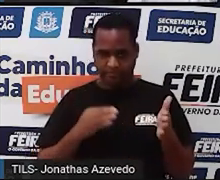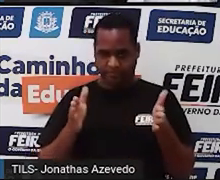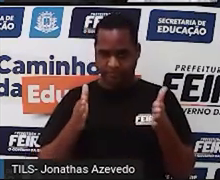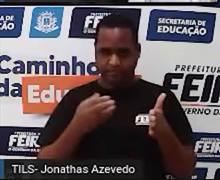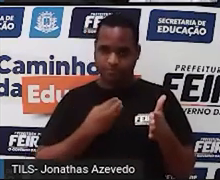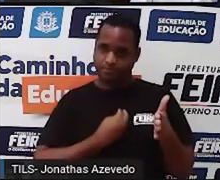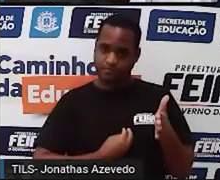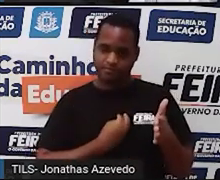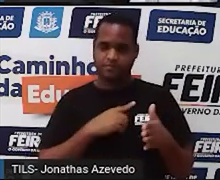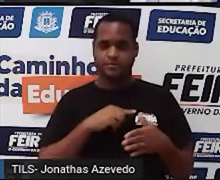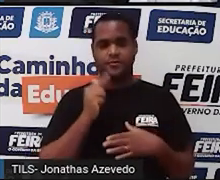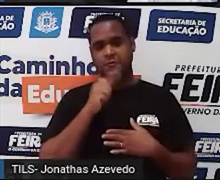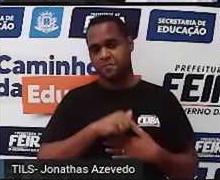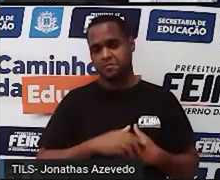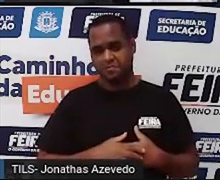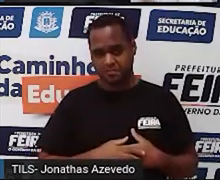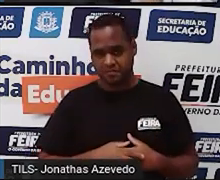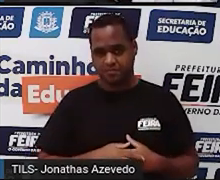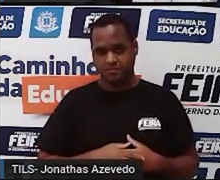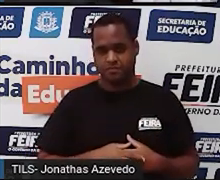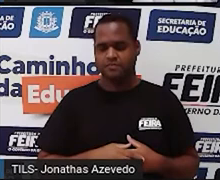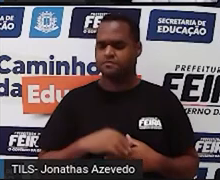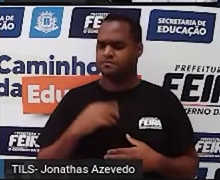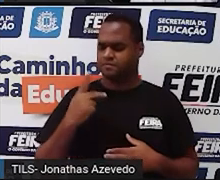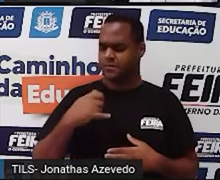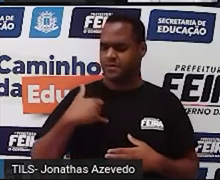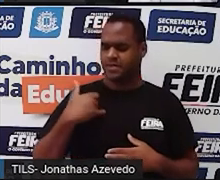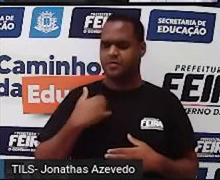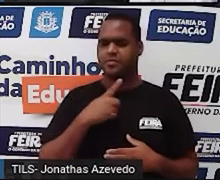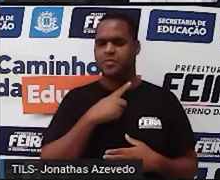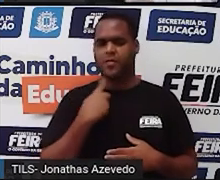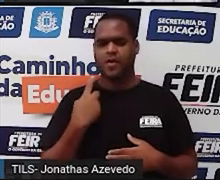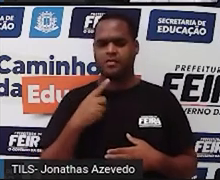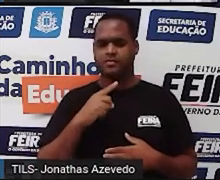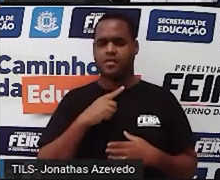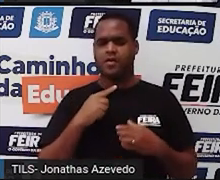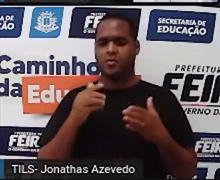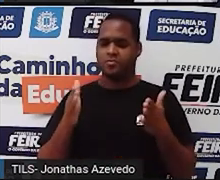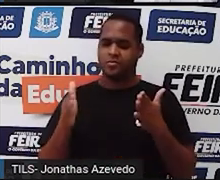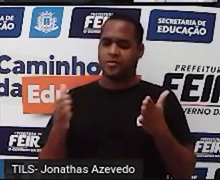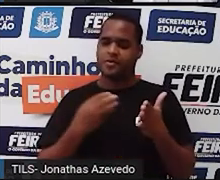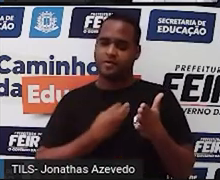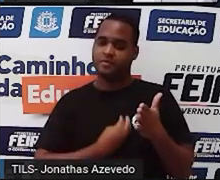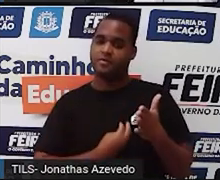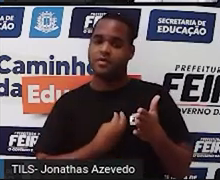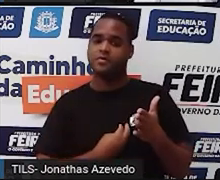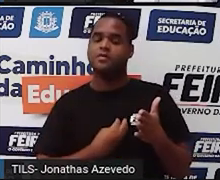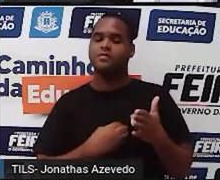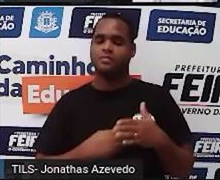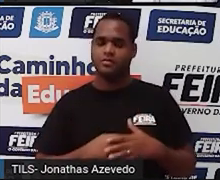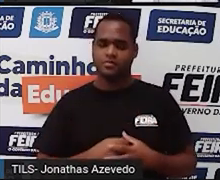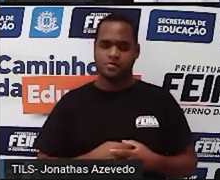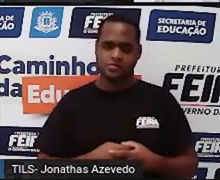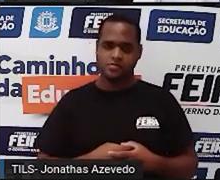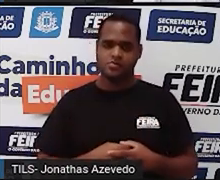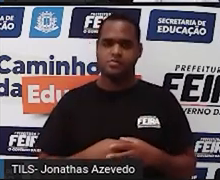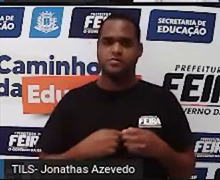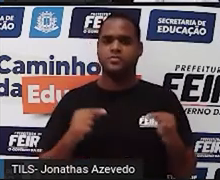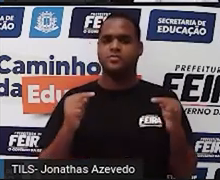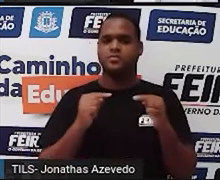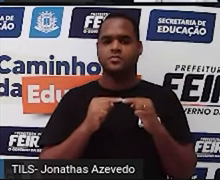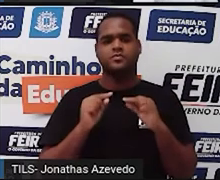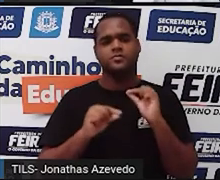onde ele viveu. Essa idade que ele morreu ou esse tempo de vida são